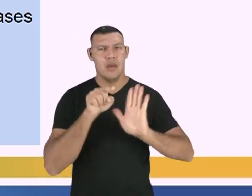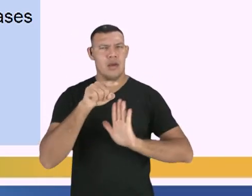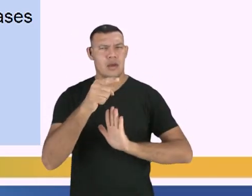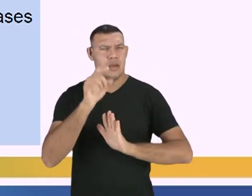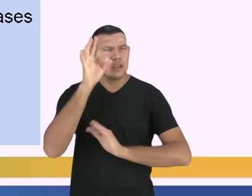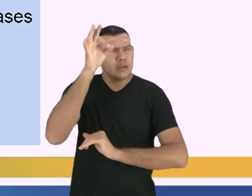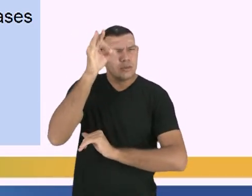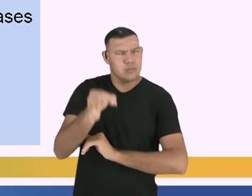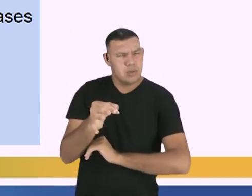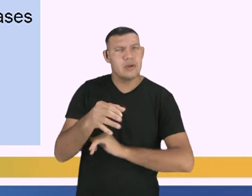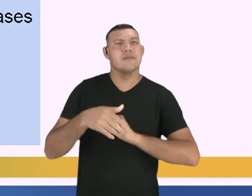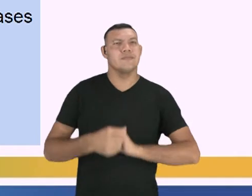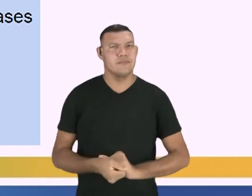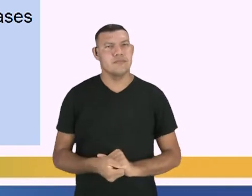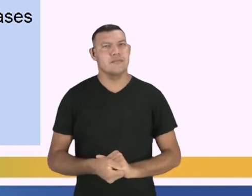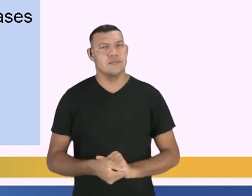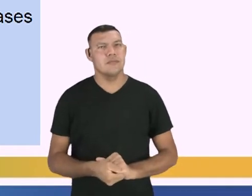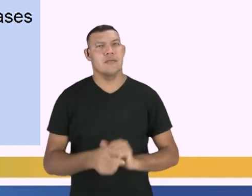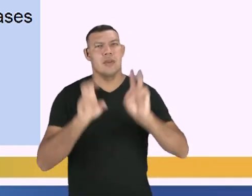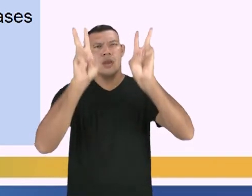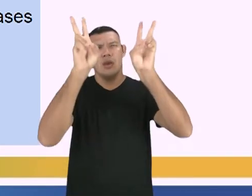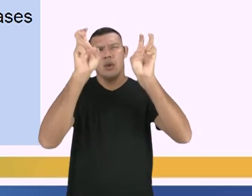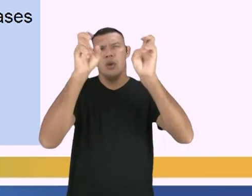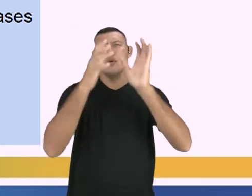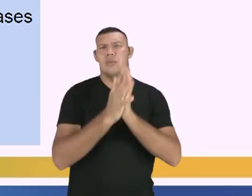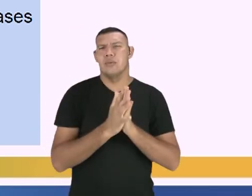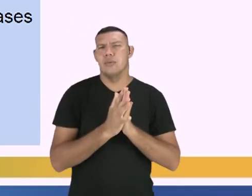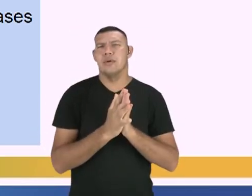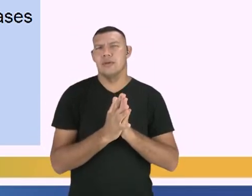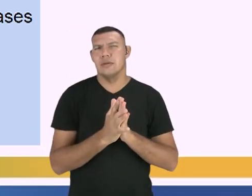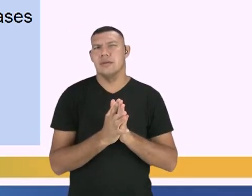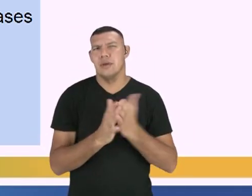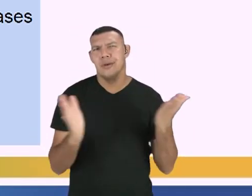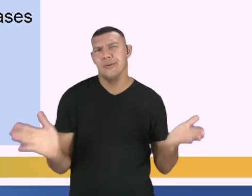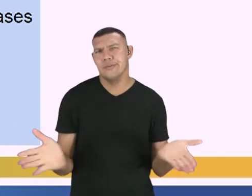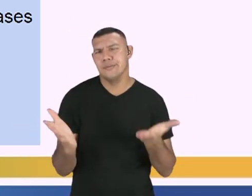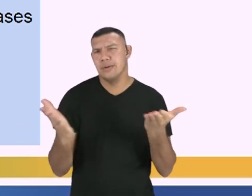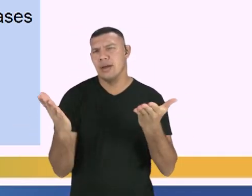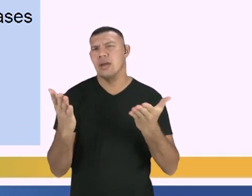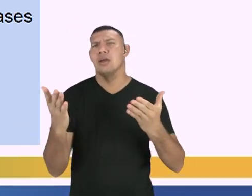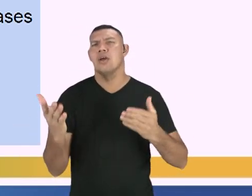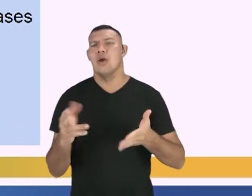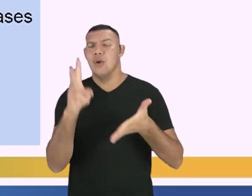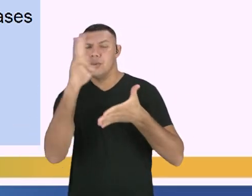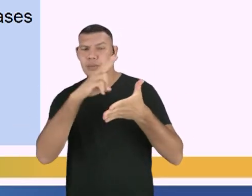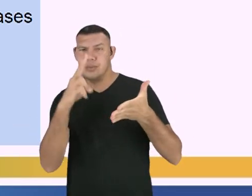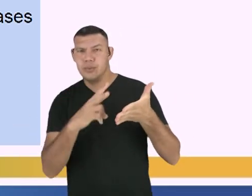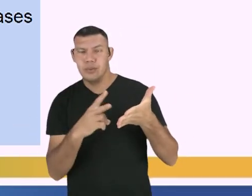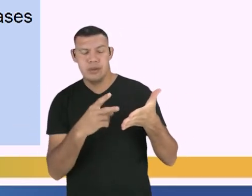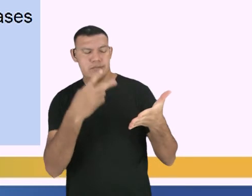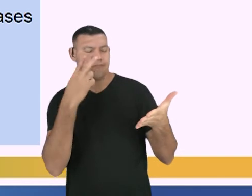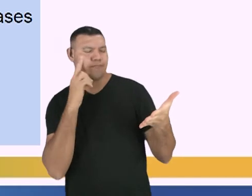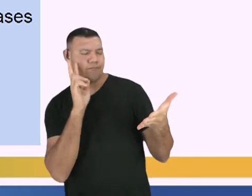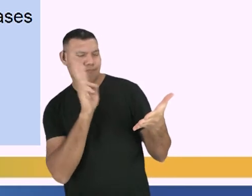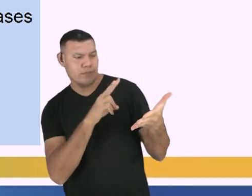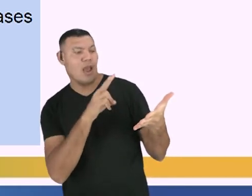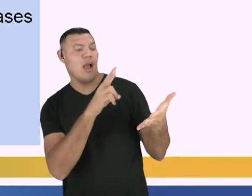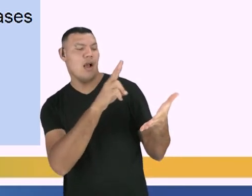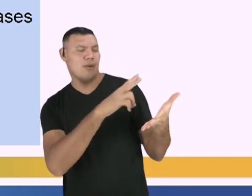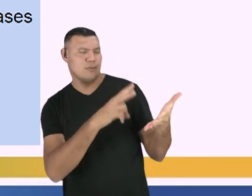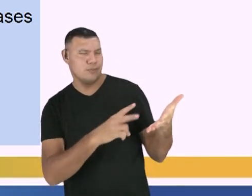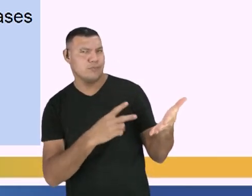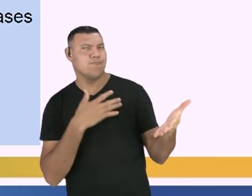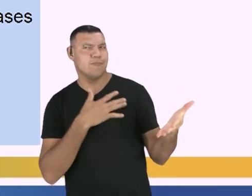adequada? Está com o título que mobiliza o leitor para a leitura? Então, aí é aquela questão que nós